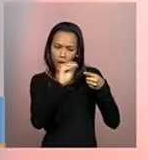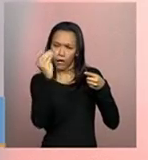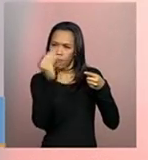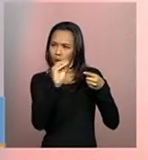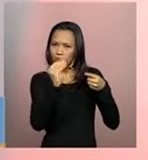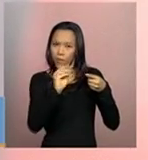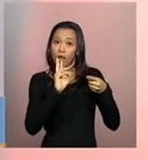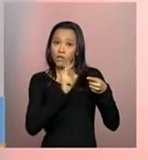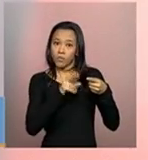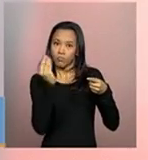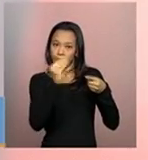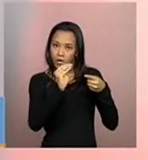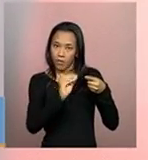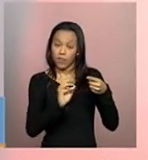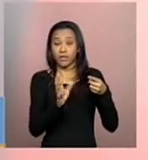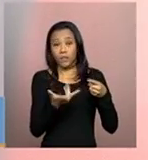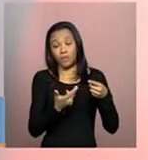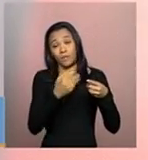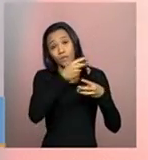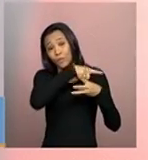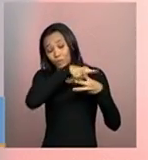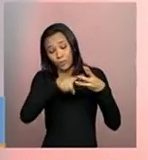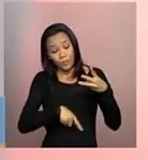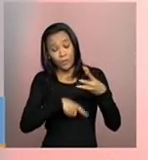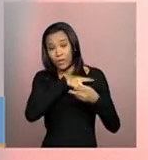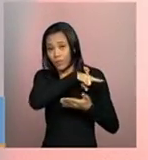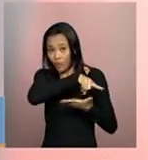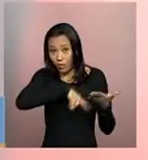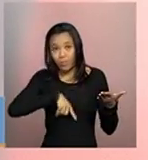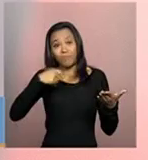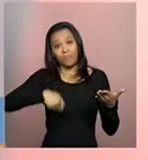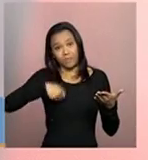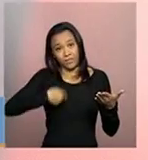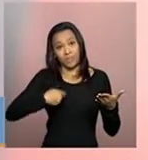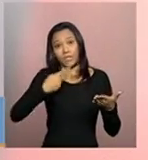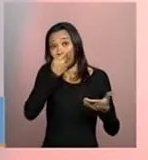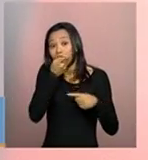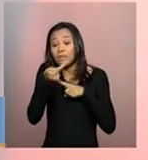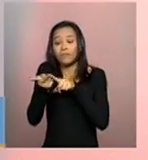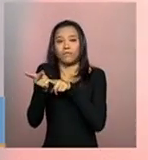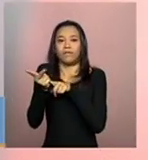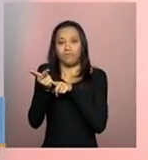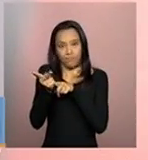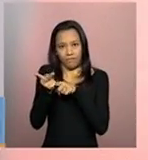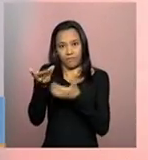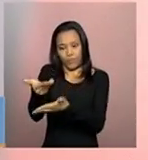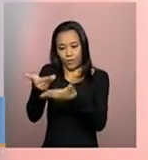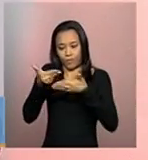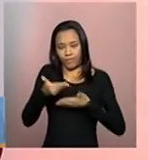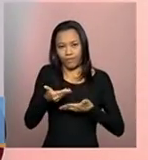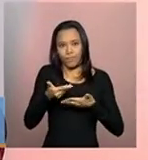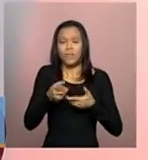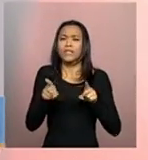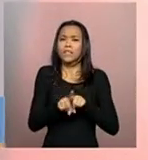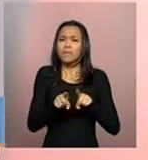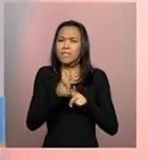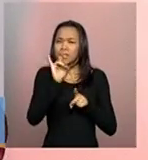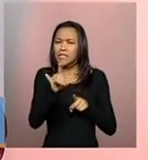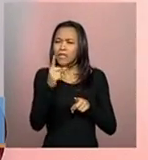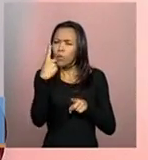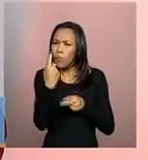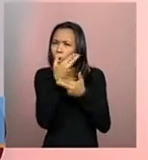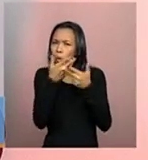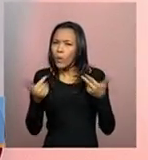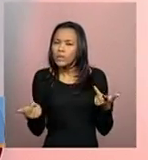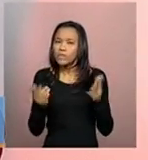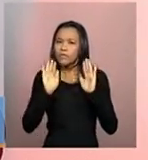Então, todo o cadastro, ele depende desse documento. Mas se tiver alguma dúvida mais pontual, sobre alguma questão em específico, nos